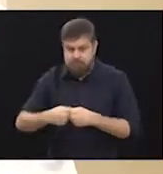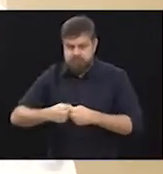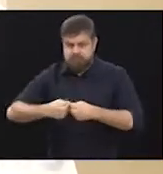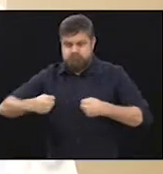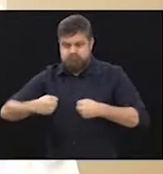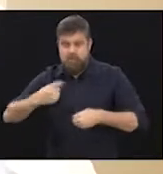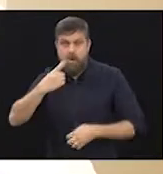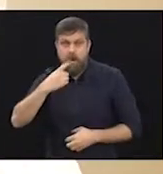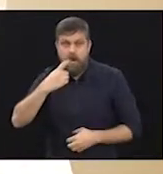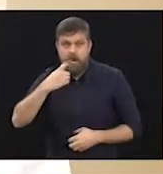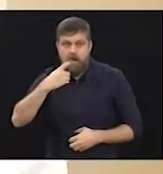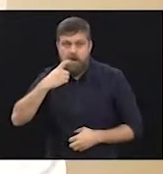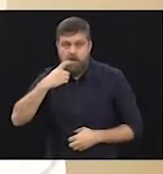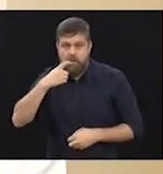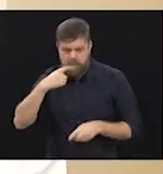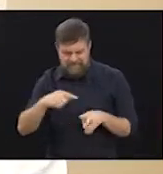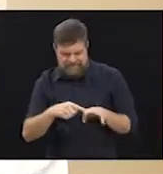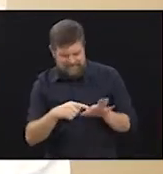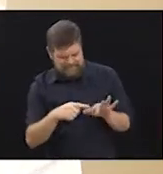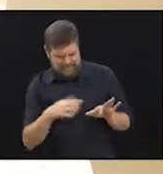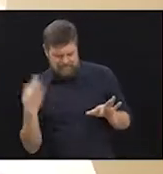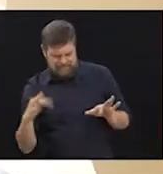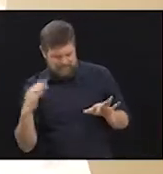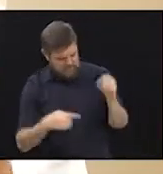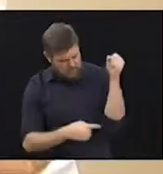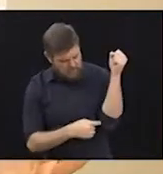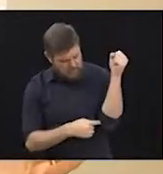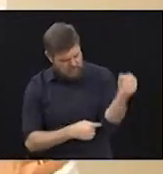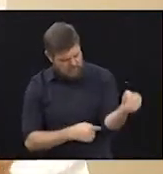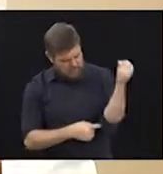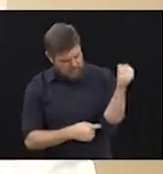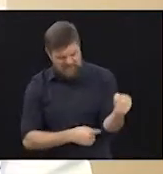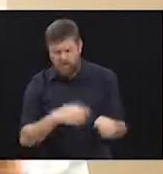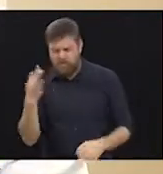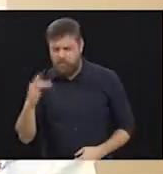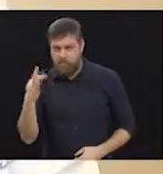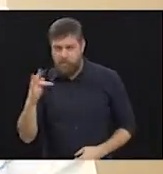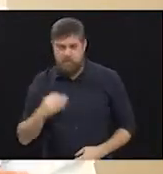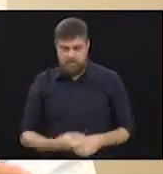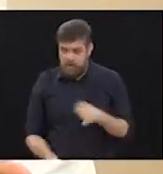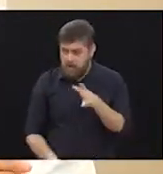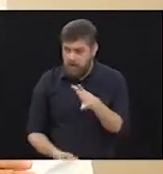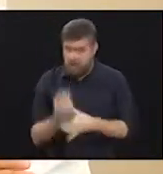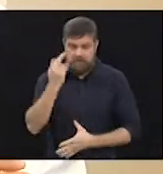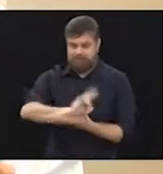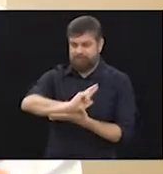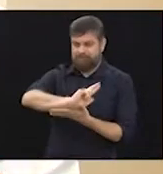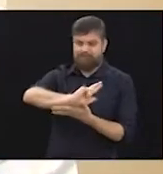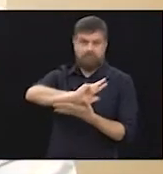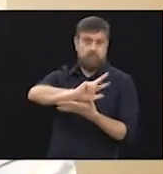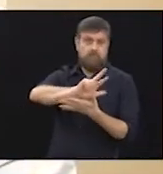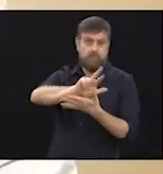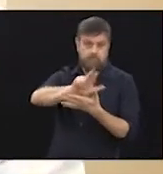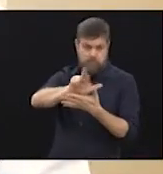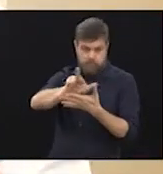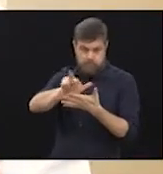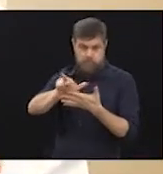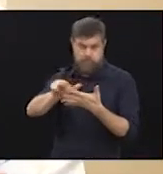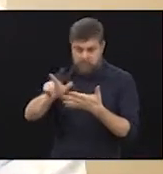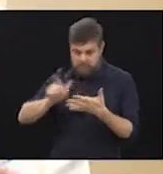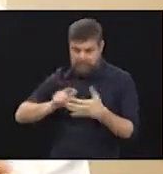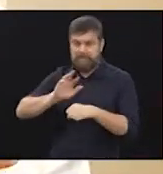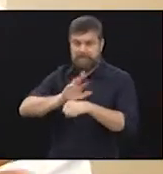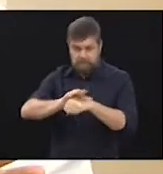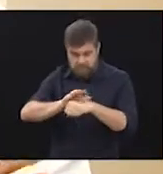vermelha. Isso é uma artrite. Agora, a artrite, ela pode aparecer em diversas doenças, em